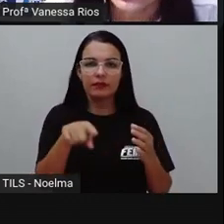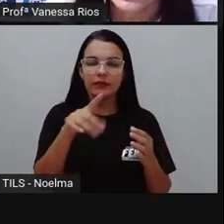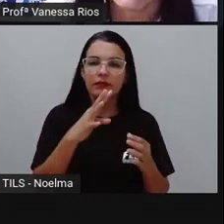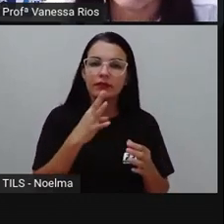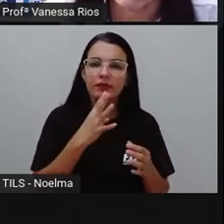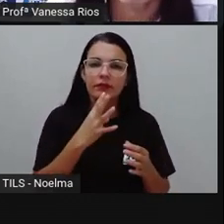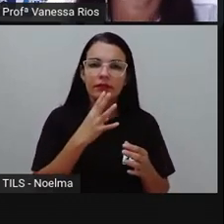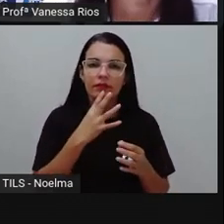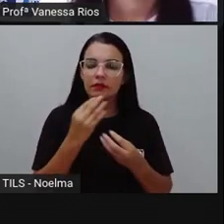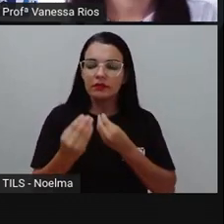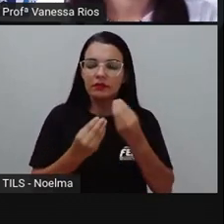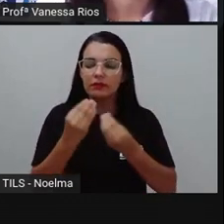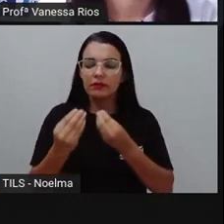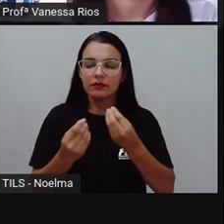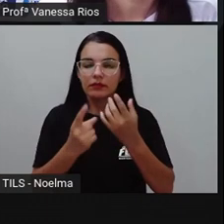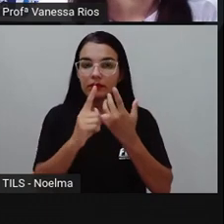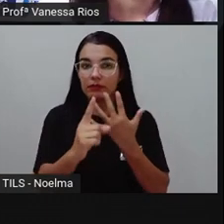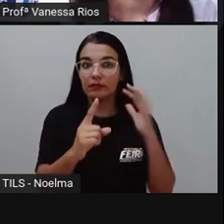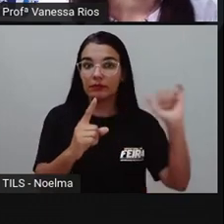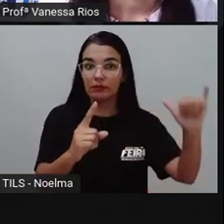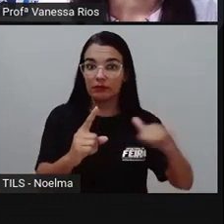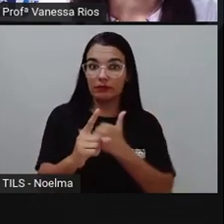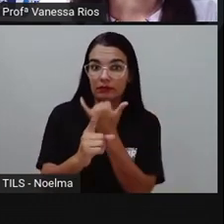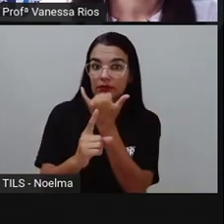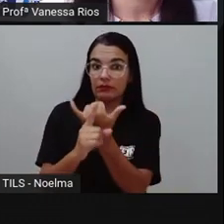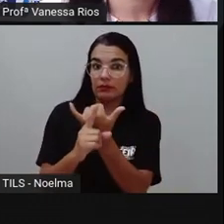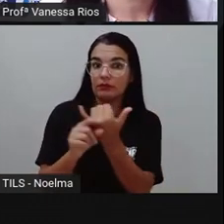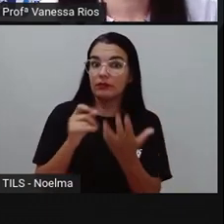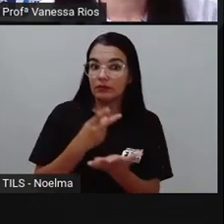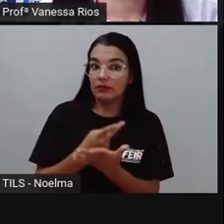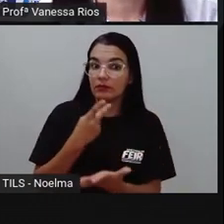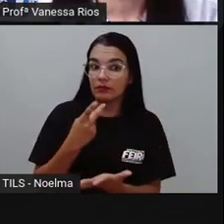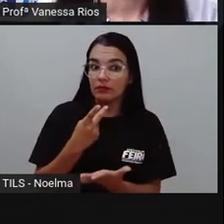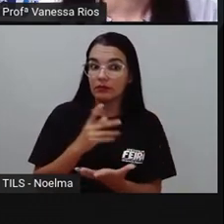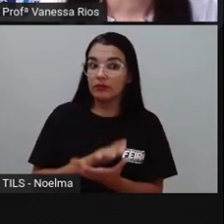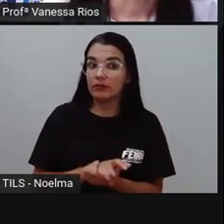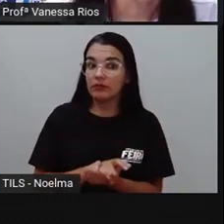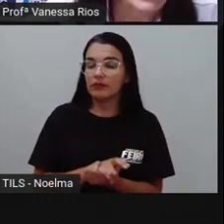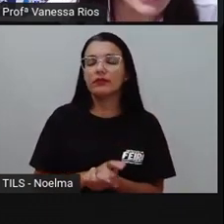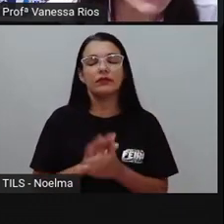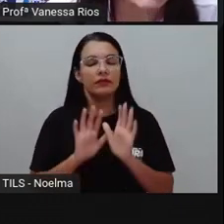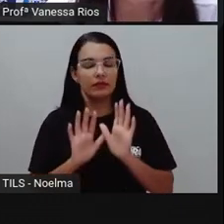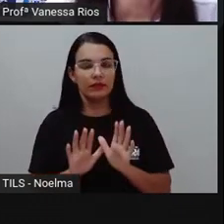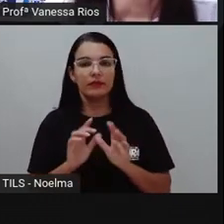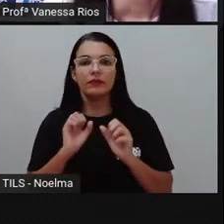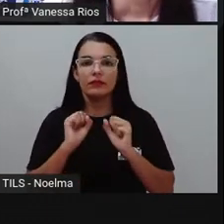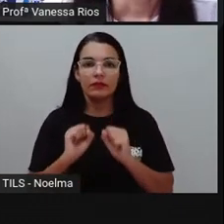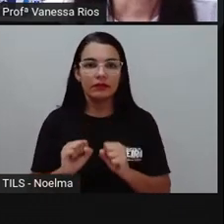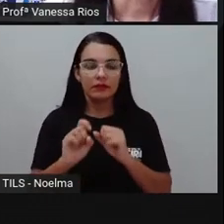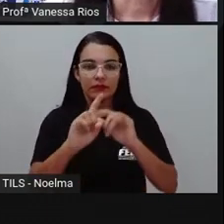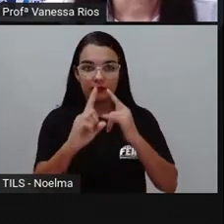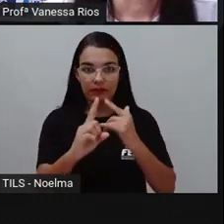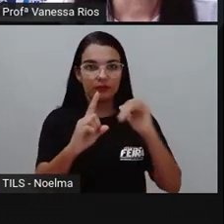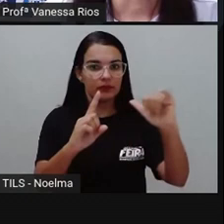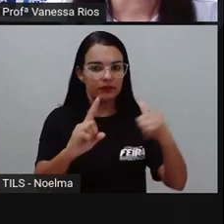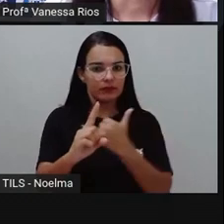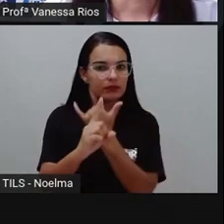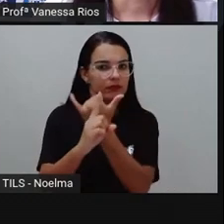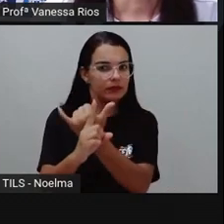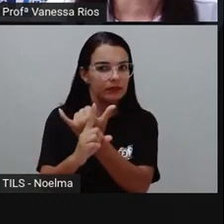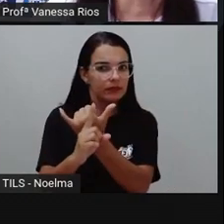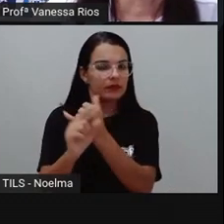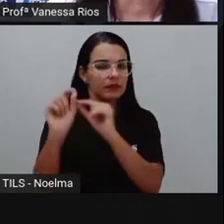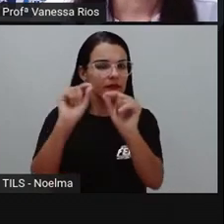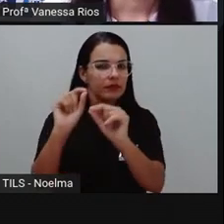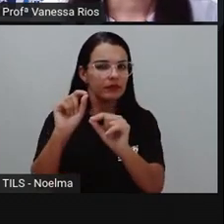bullying? Olha só. O bullying pode ser verbal, que está ligado aí a